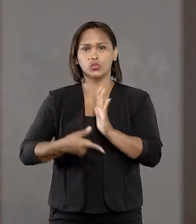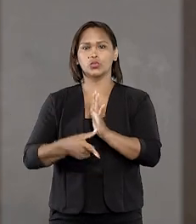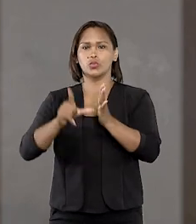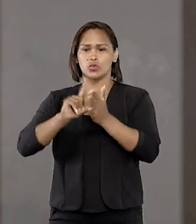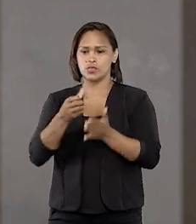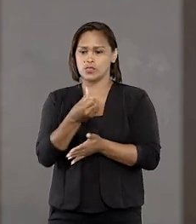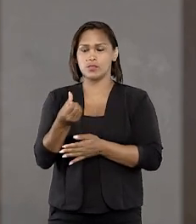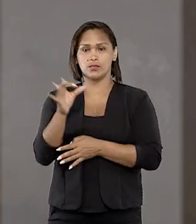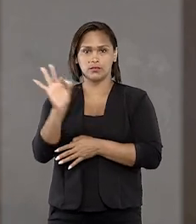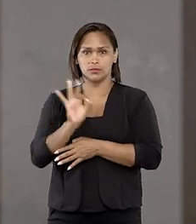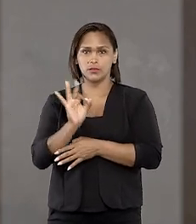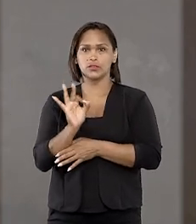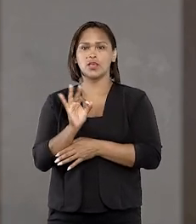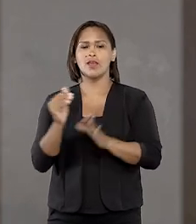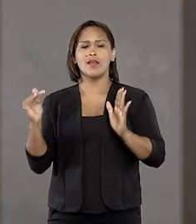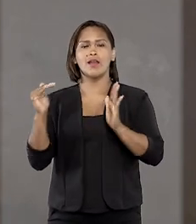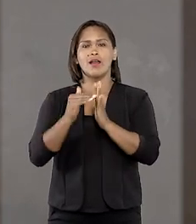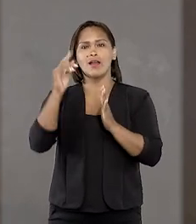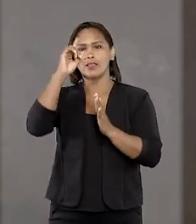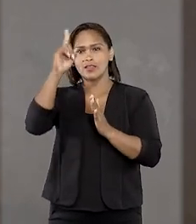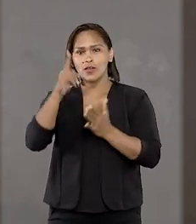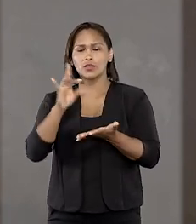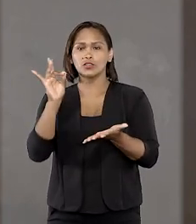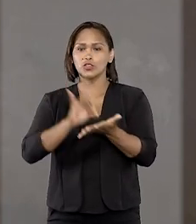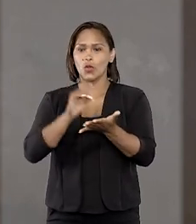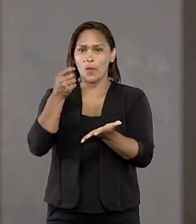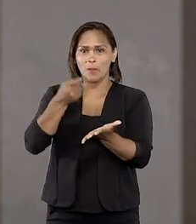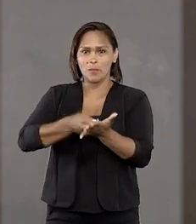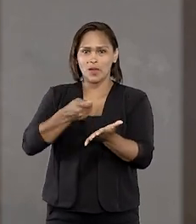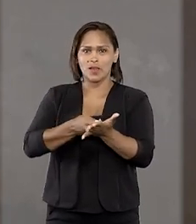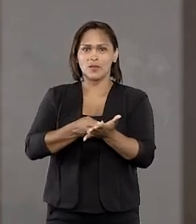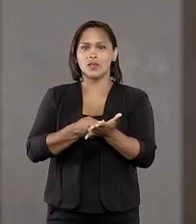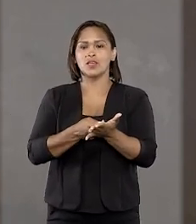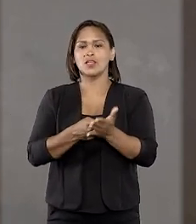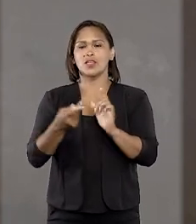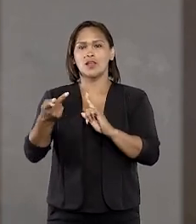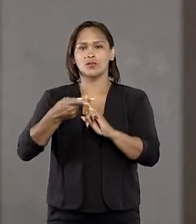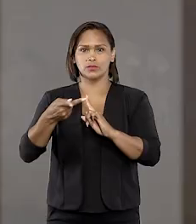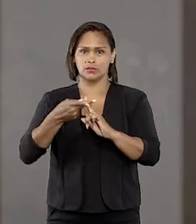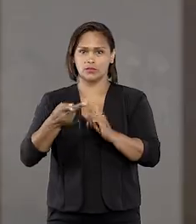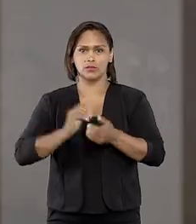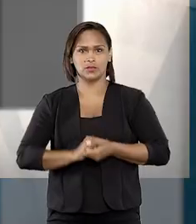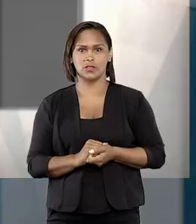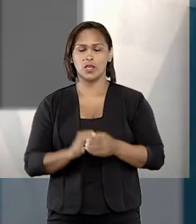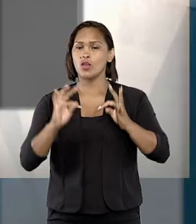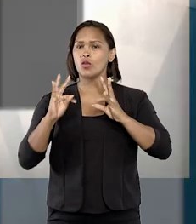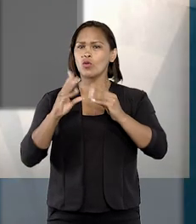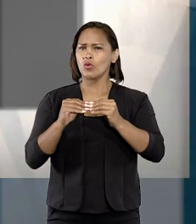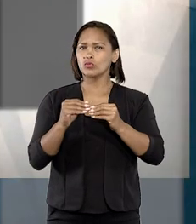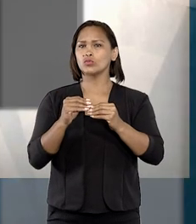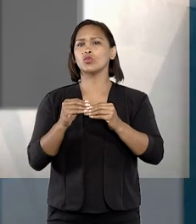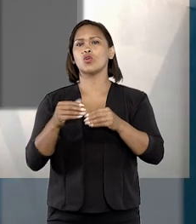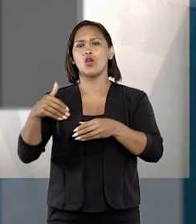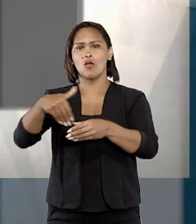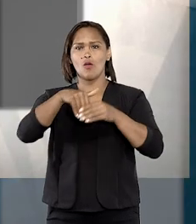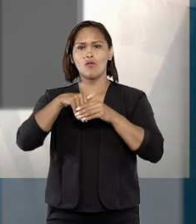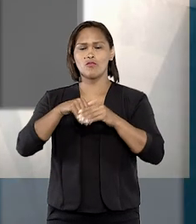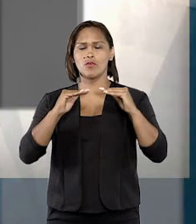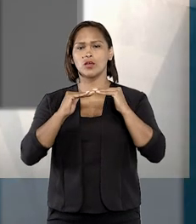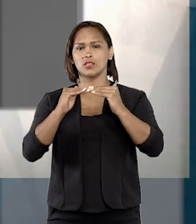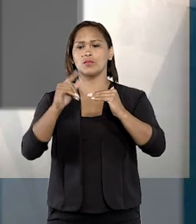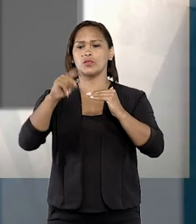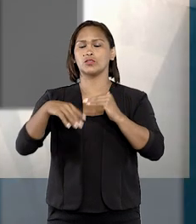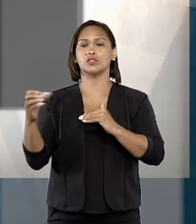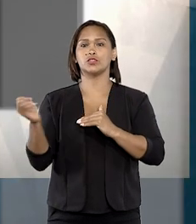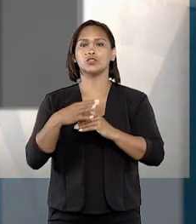juros remuneratórios de 6% até a data do efetivo pagamento aos consumidores. Contudo, o autor do voto